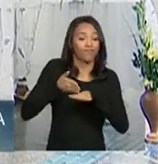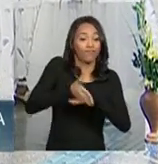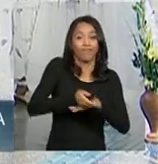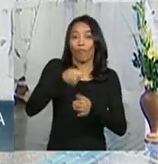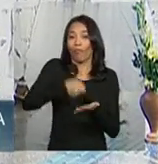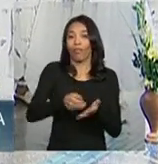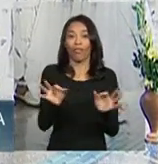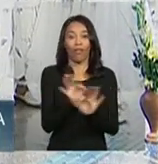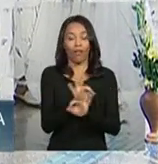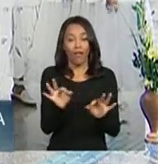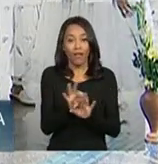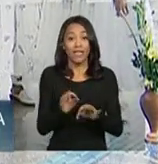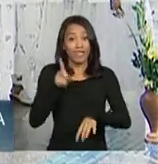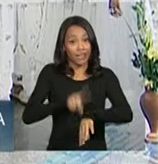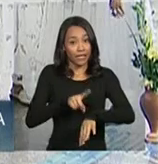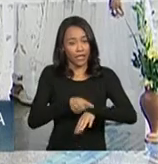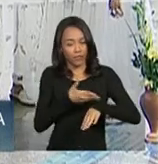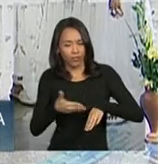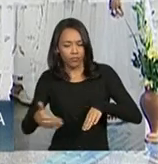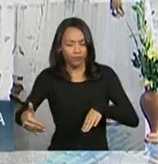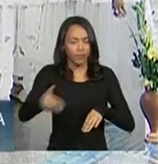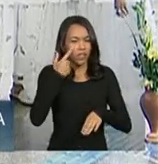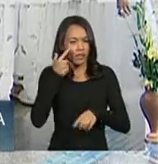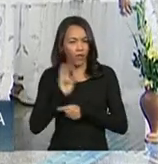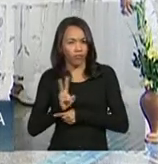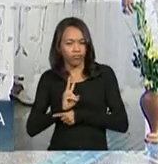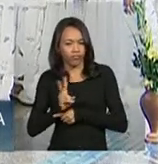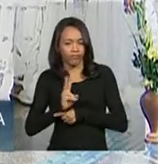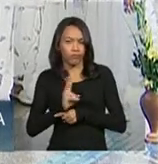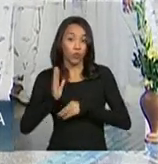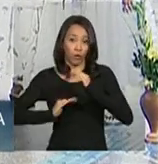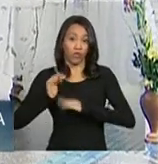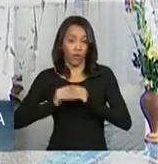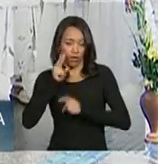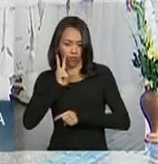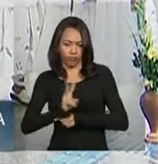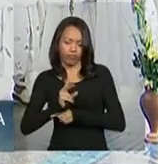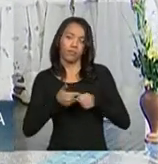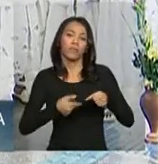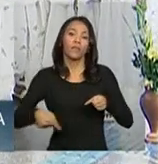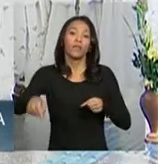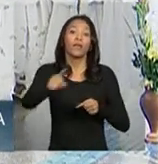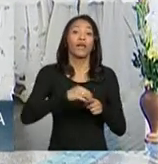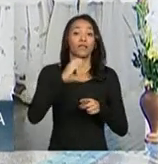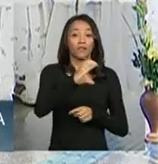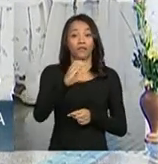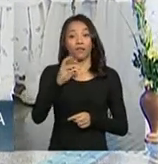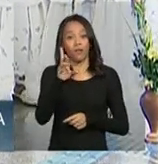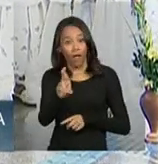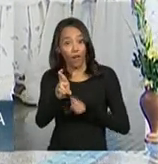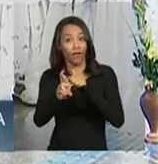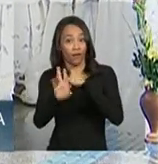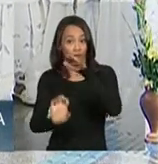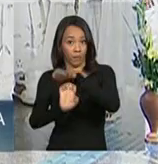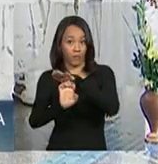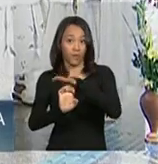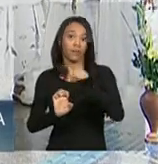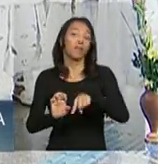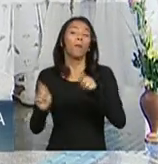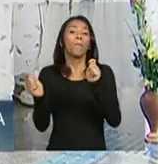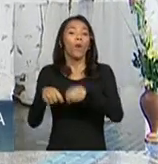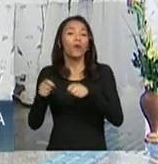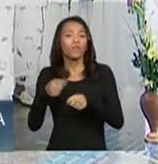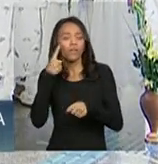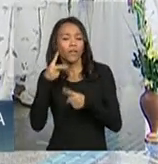período, que os técnicos chamam de período assistido, vai servir para que a concessionária CCR, a Companhia de Concessões Rodoviárias, realize